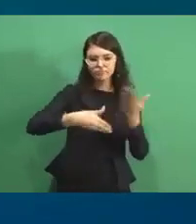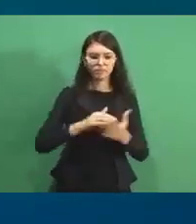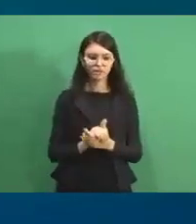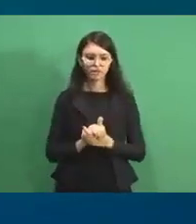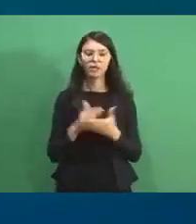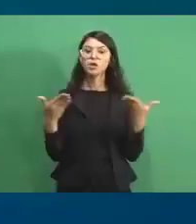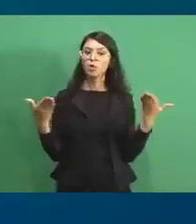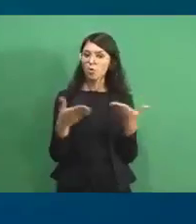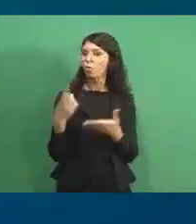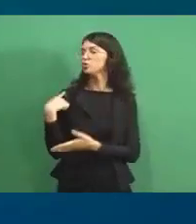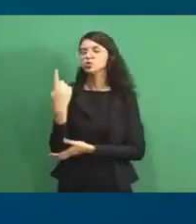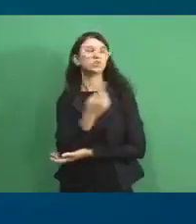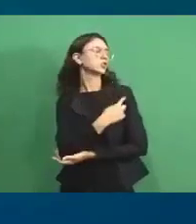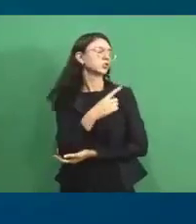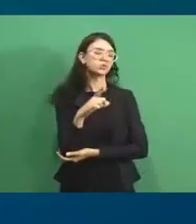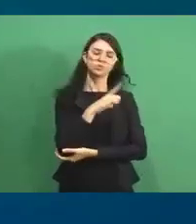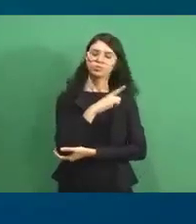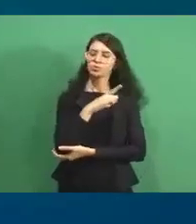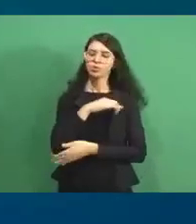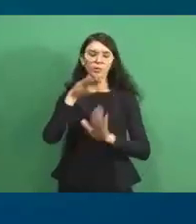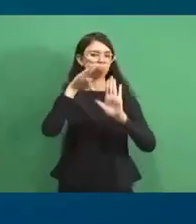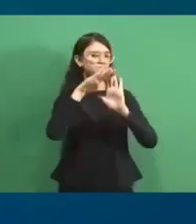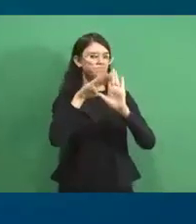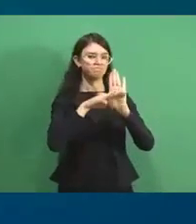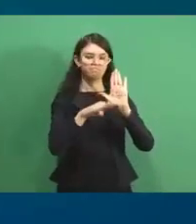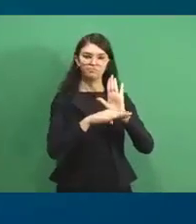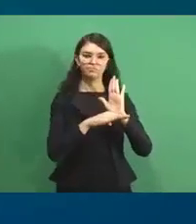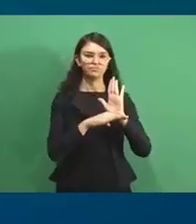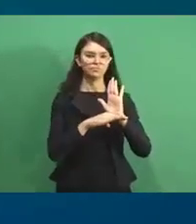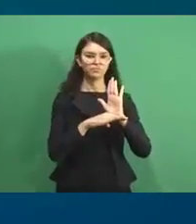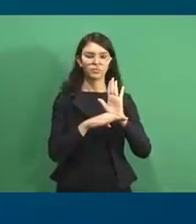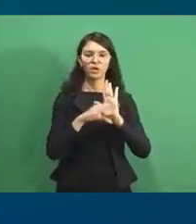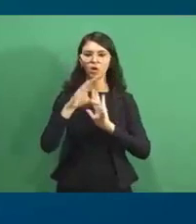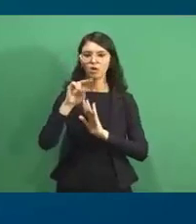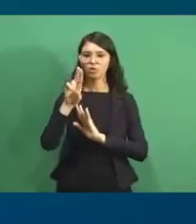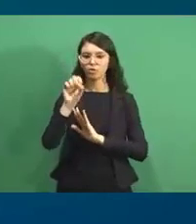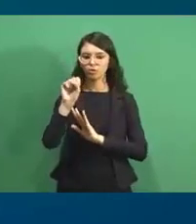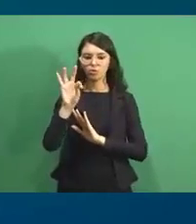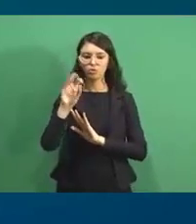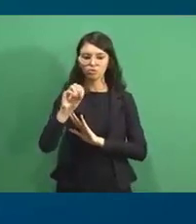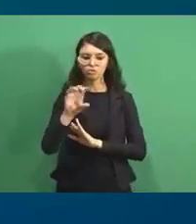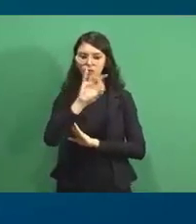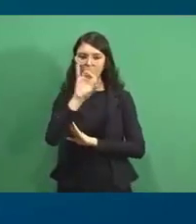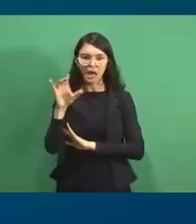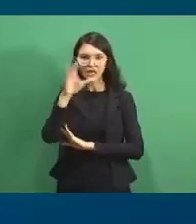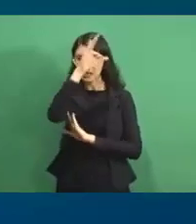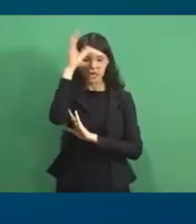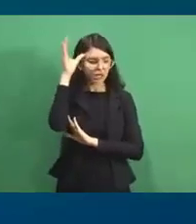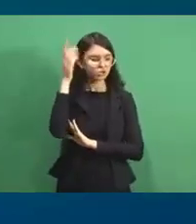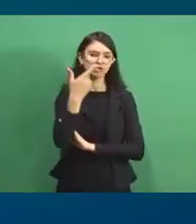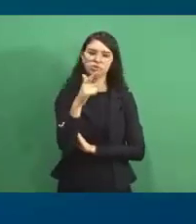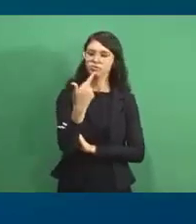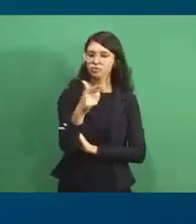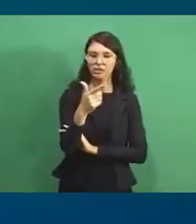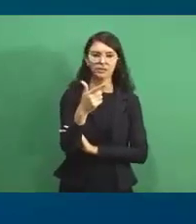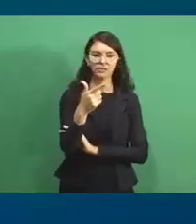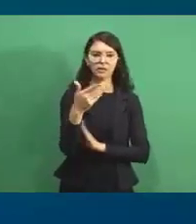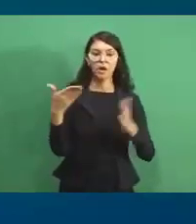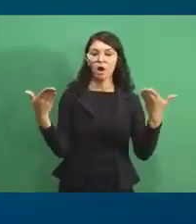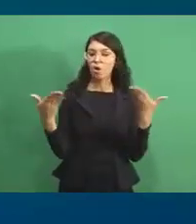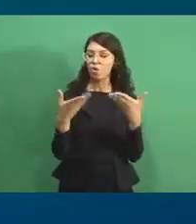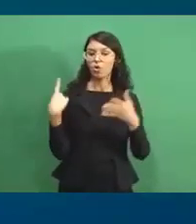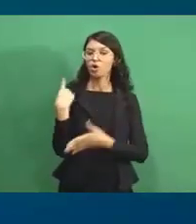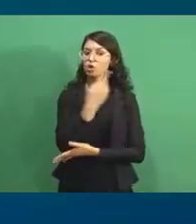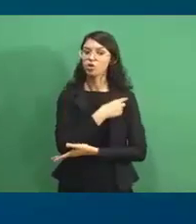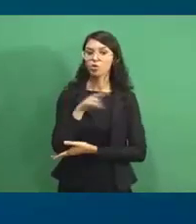Atualmente, a gente realmente não tem essa métrica sobre o custo por cliente, né, adquirido. Atualmente, a gente